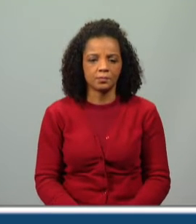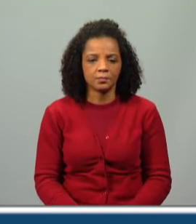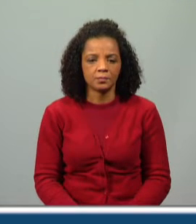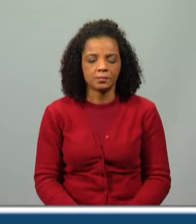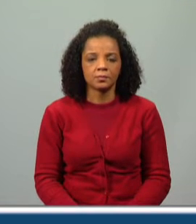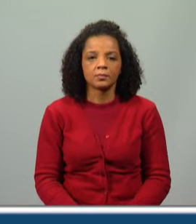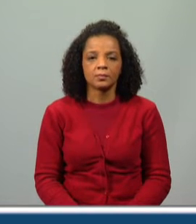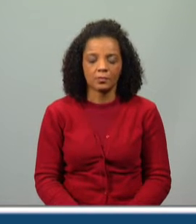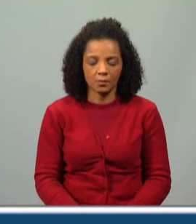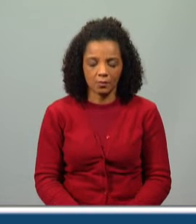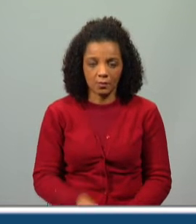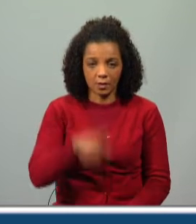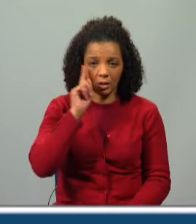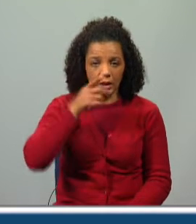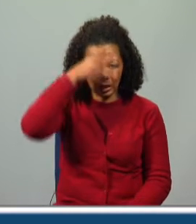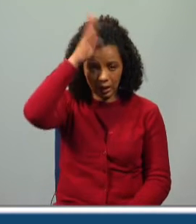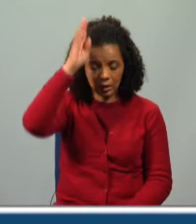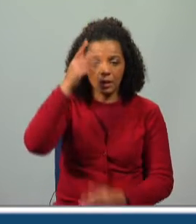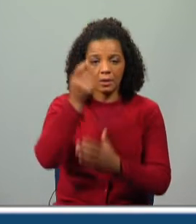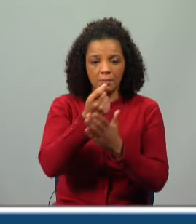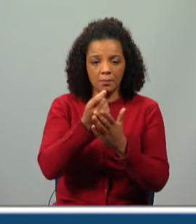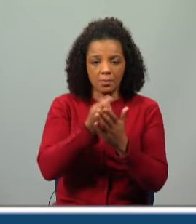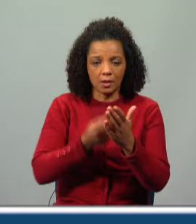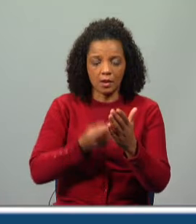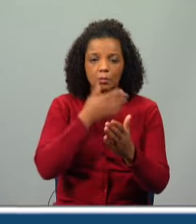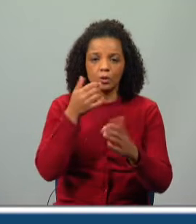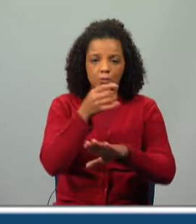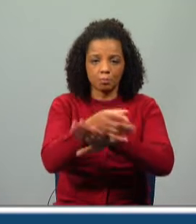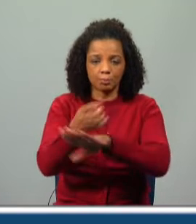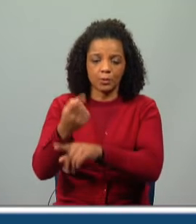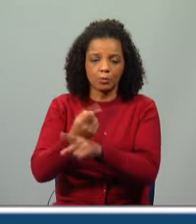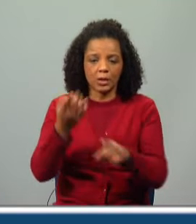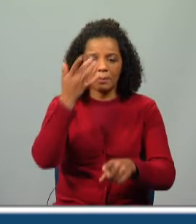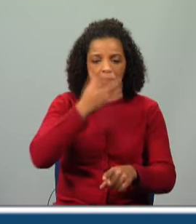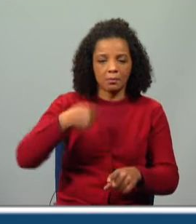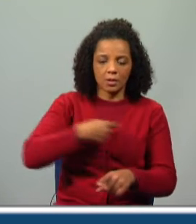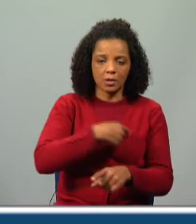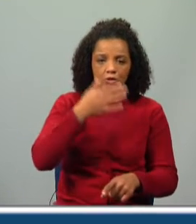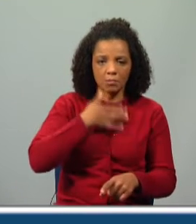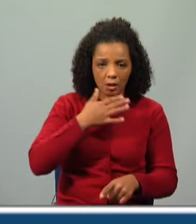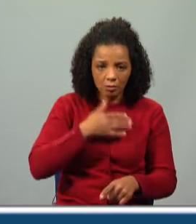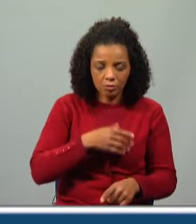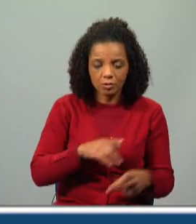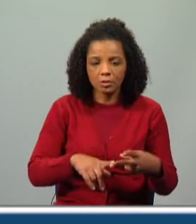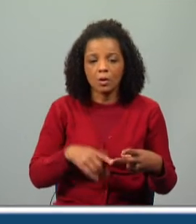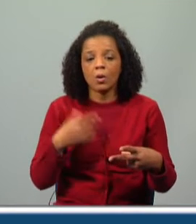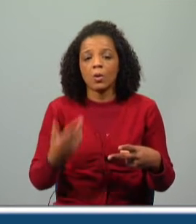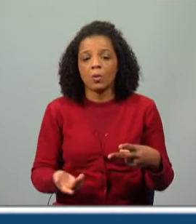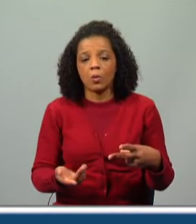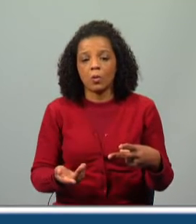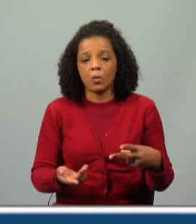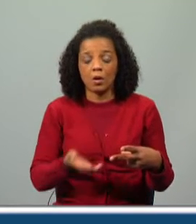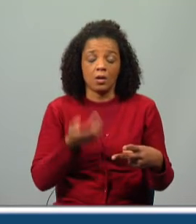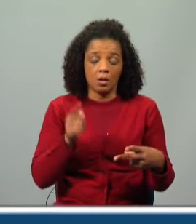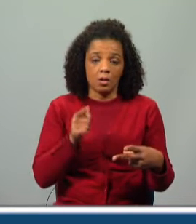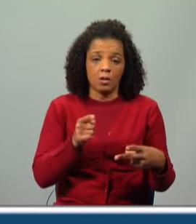Seria porque a galinha pintada era mais bonita do que as restantes, porque era preta com pintinhas brancas? Porque a